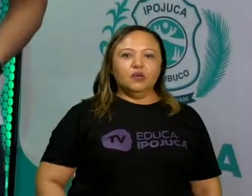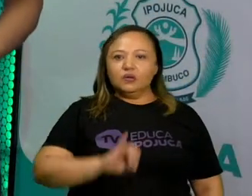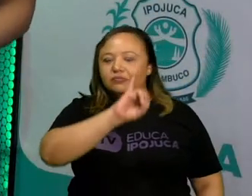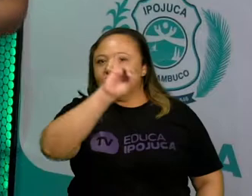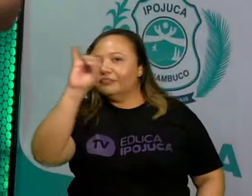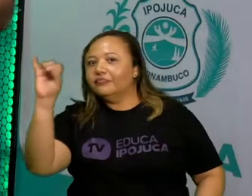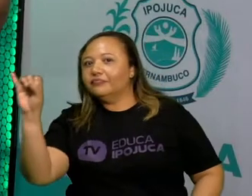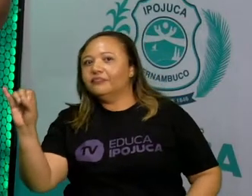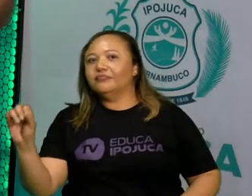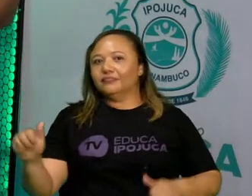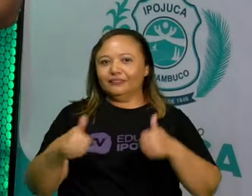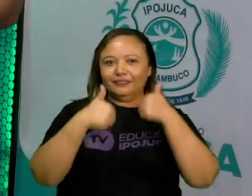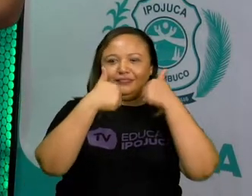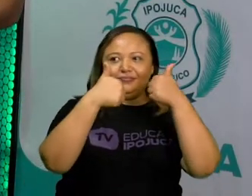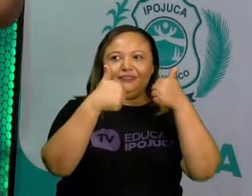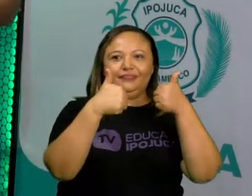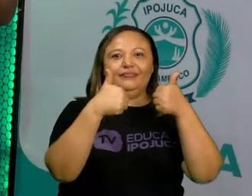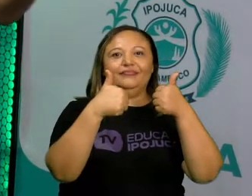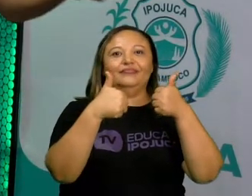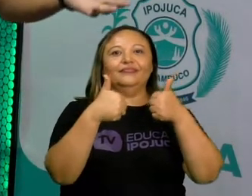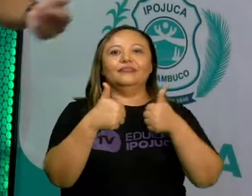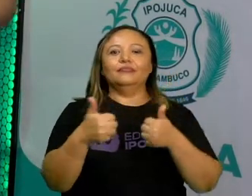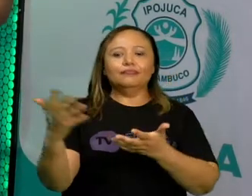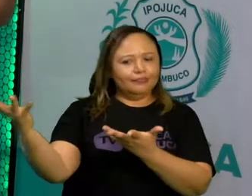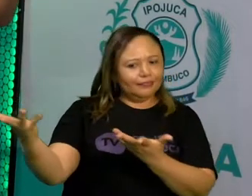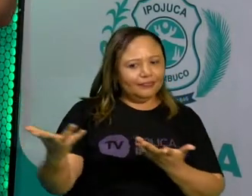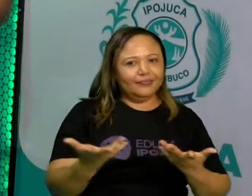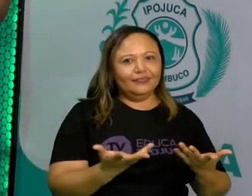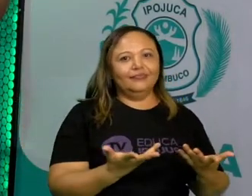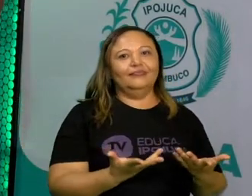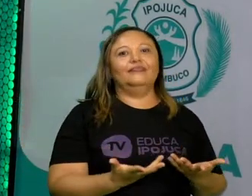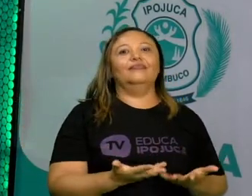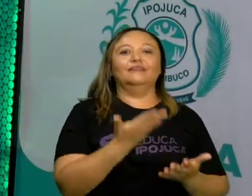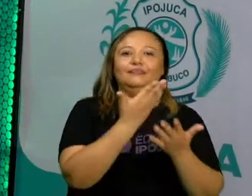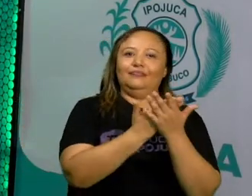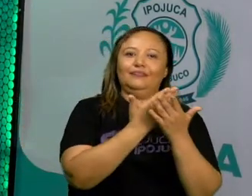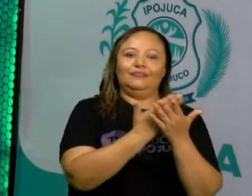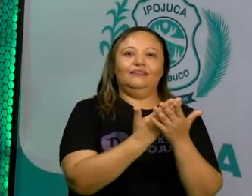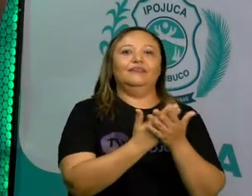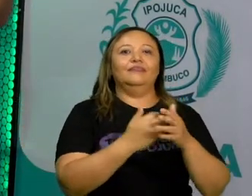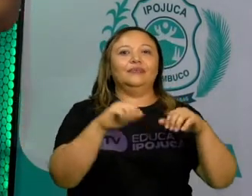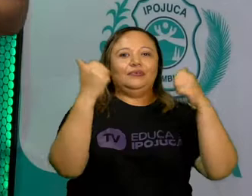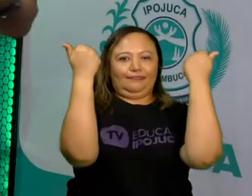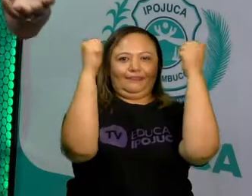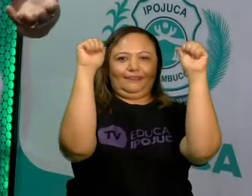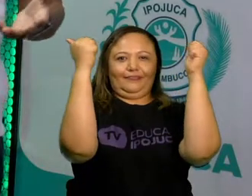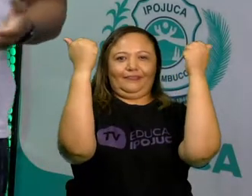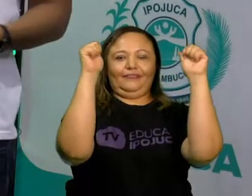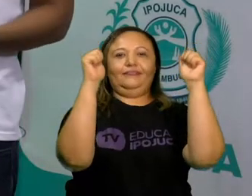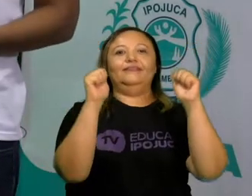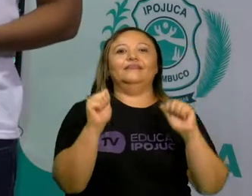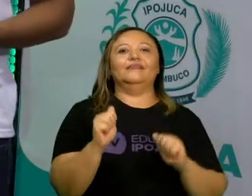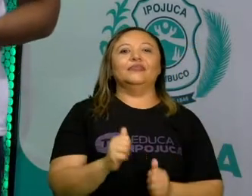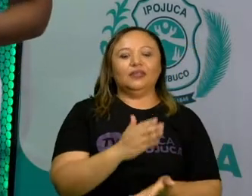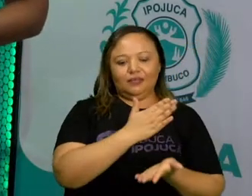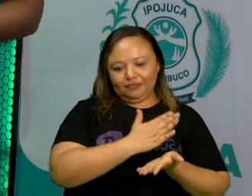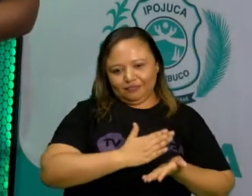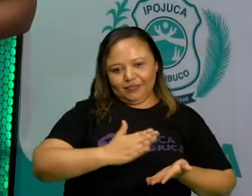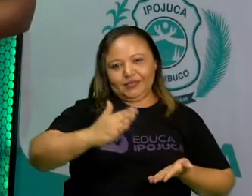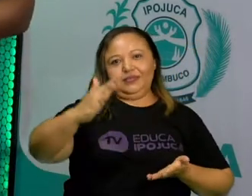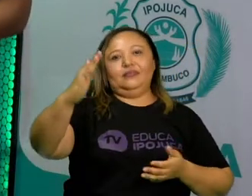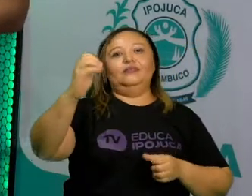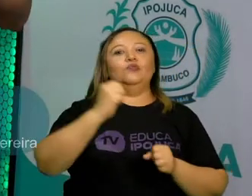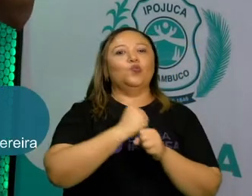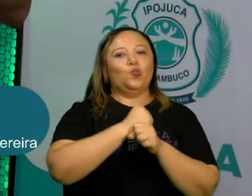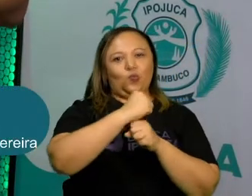Olá pessoal, tudo bem com vocês? Bem-vindos a mais uma aula de educação física. Estamos aqui iniciando o nosso ano